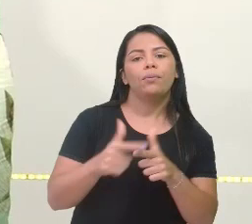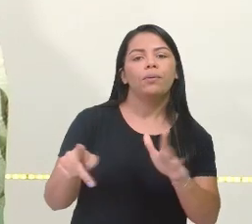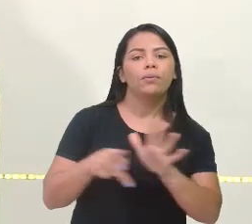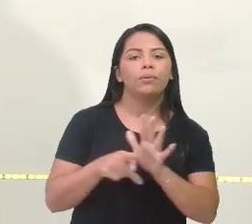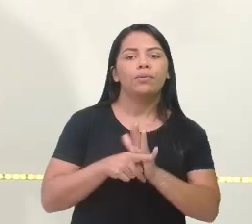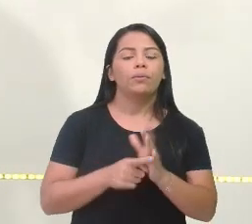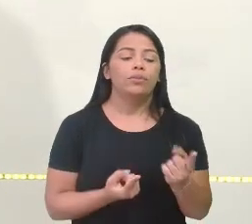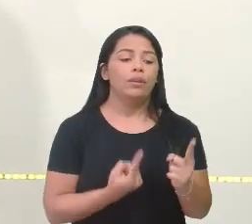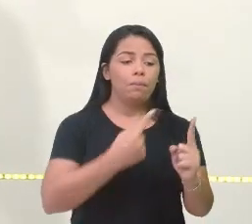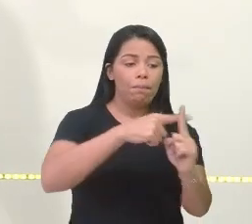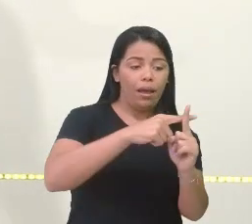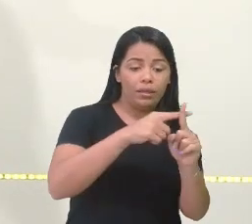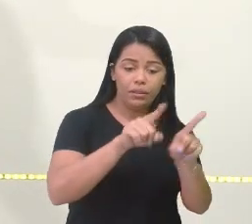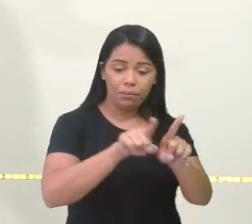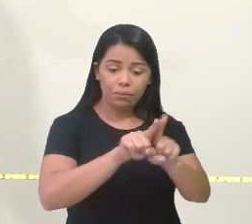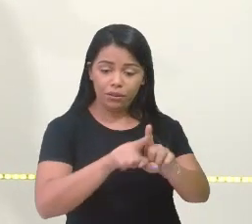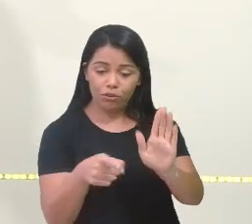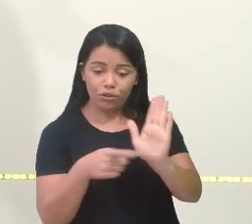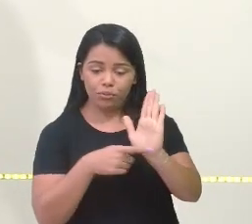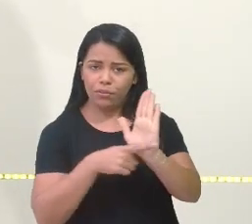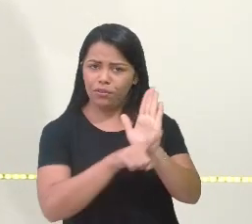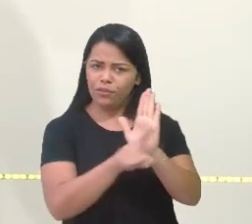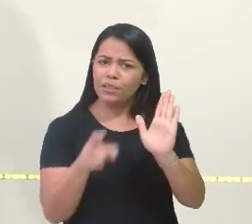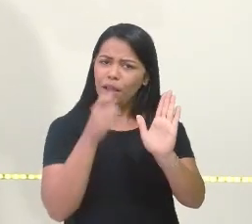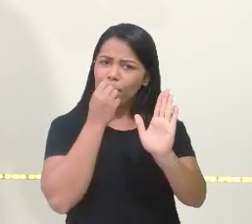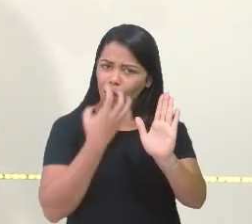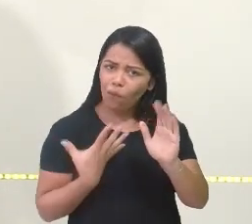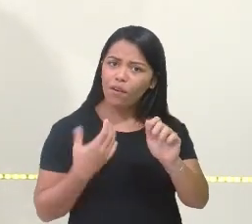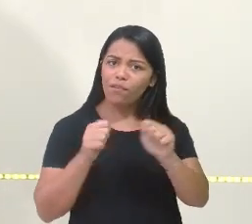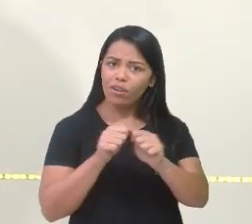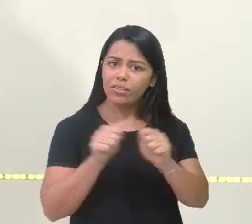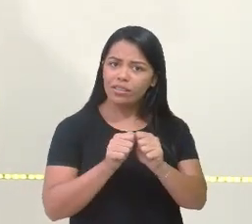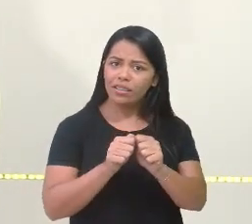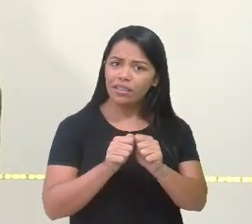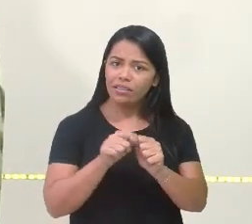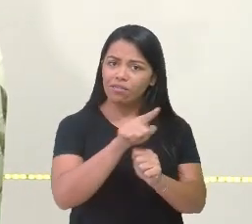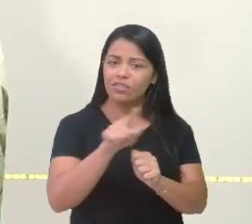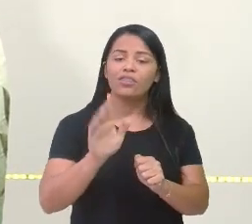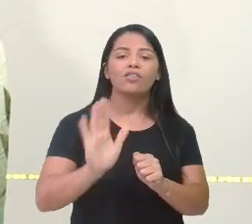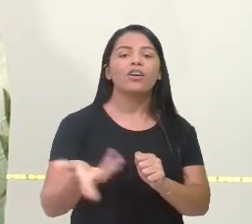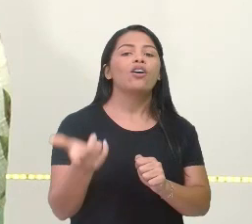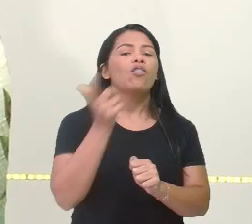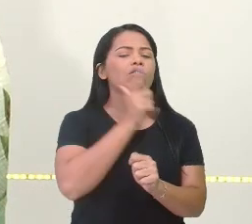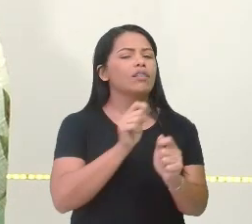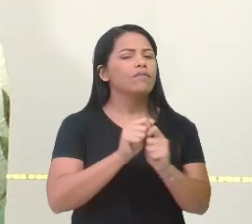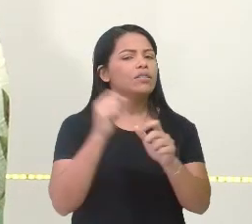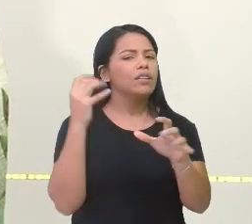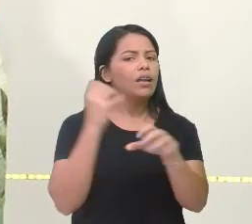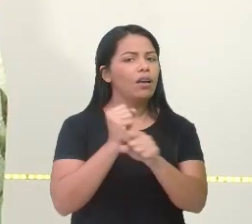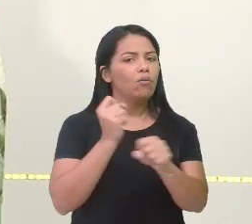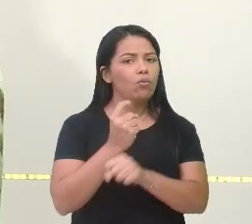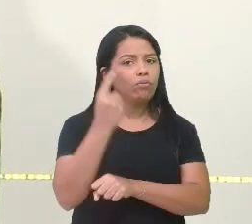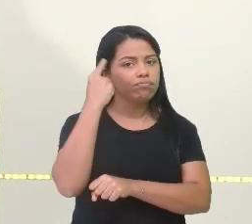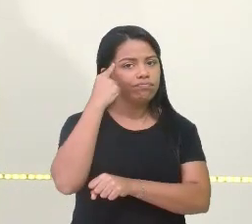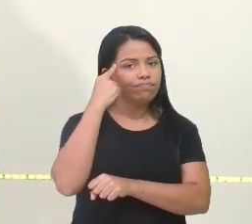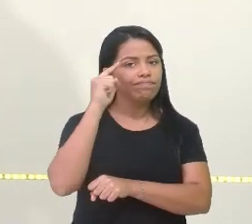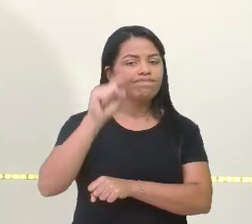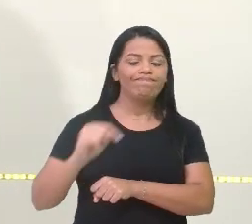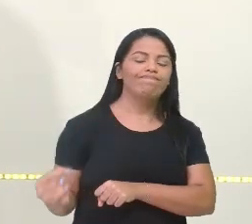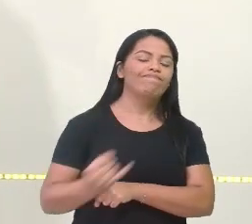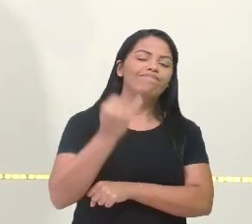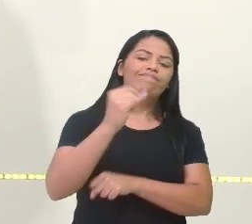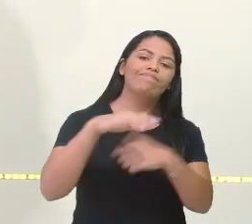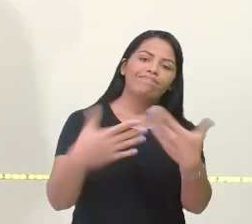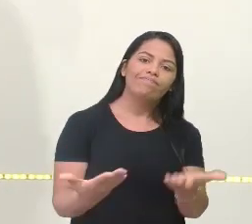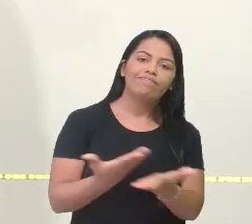subtração. Você é bom em resolver problemas? Você consegue já fazer cálculo mental? É importante, tá? Então, na